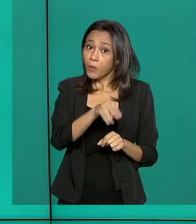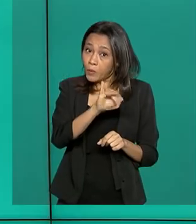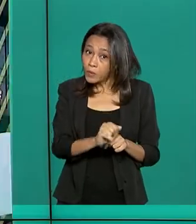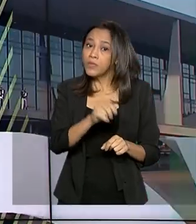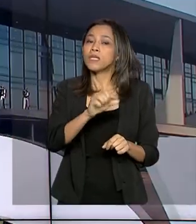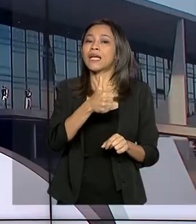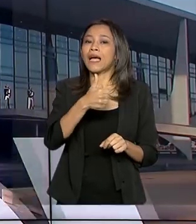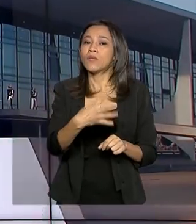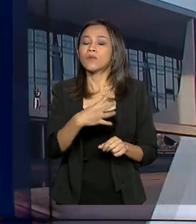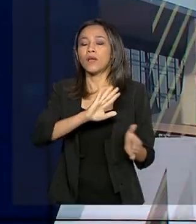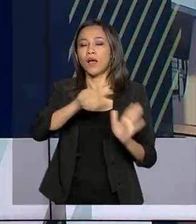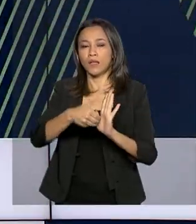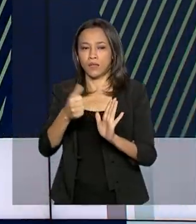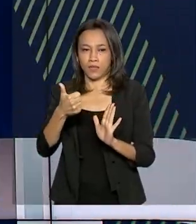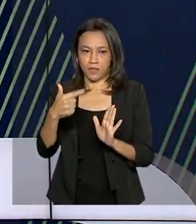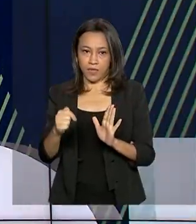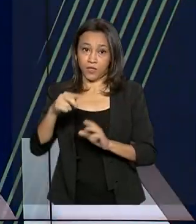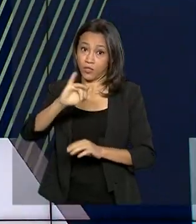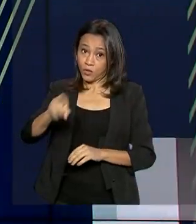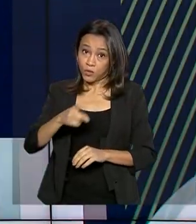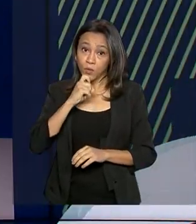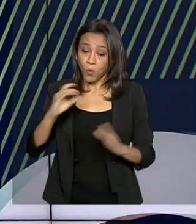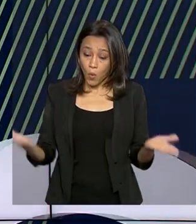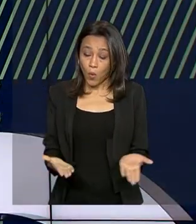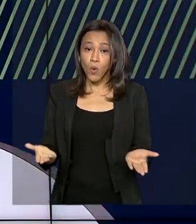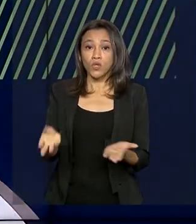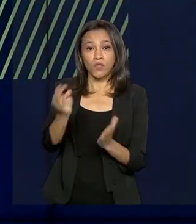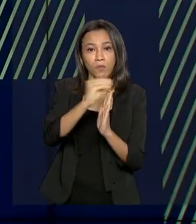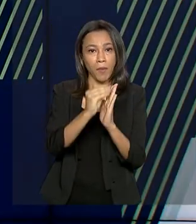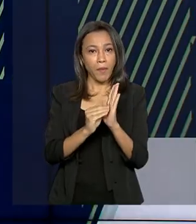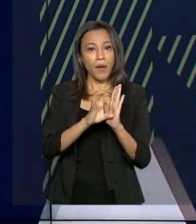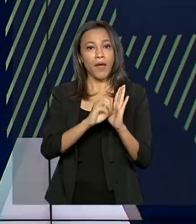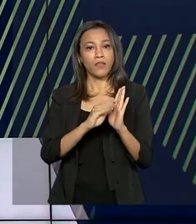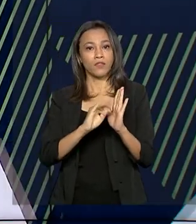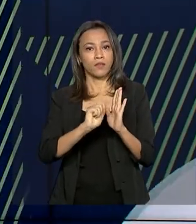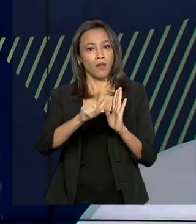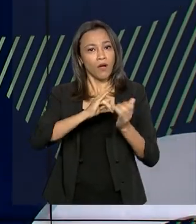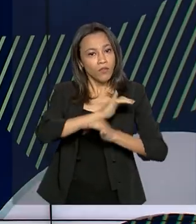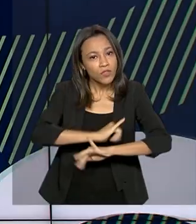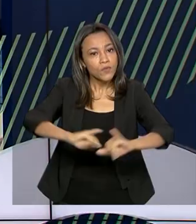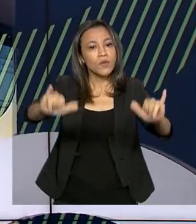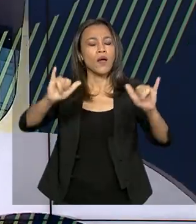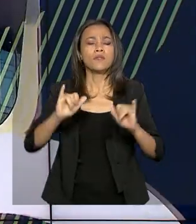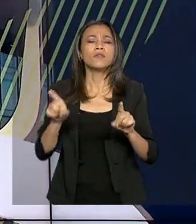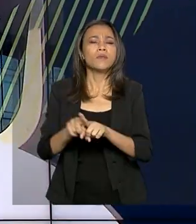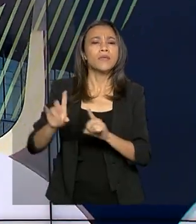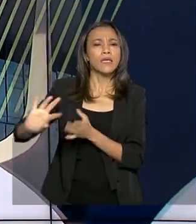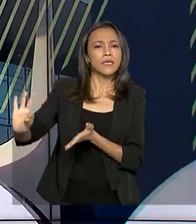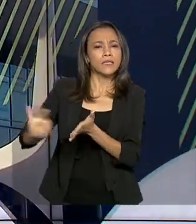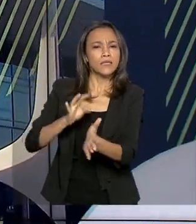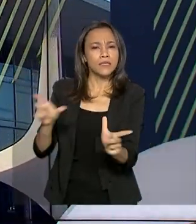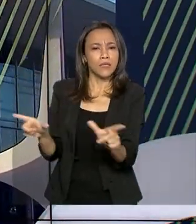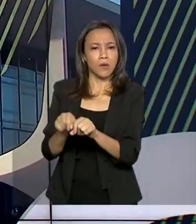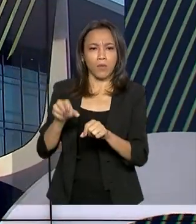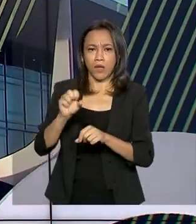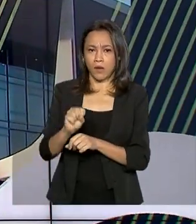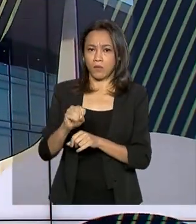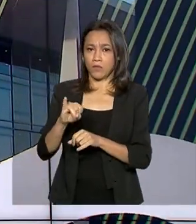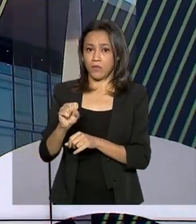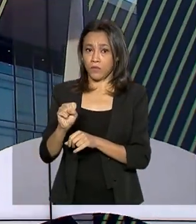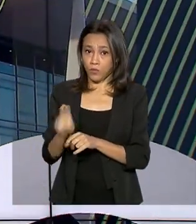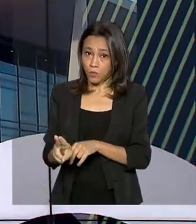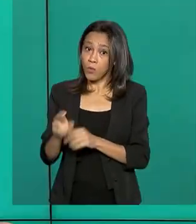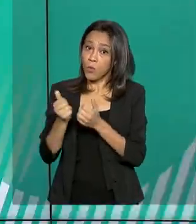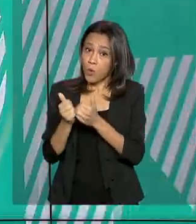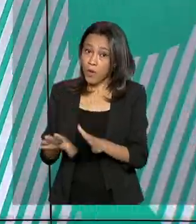julho. Os editais foram publicados hoje no Diário Oficial da União. E as inscrições para o Sistema de Seleção Unificada começam em